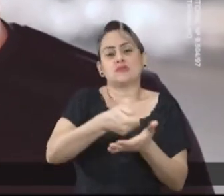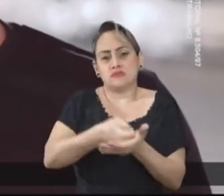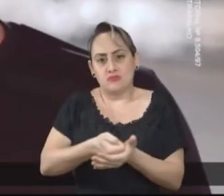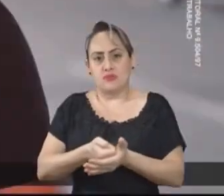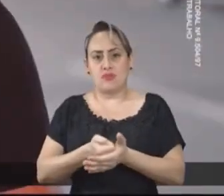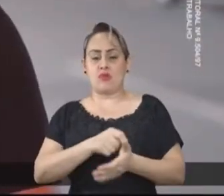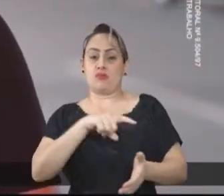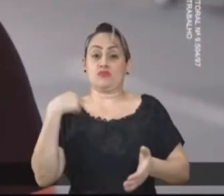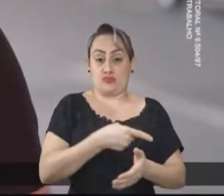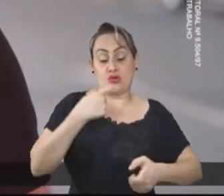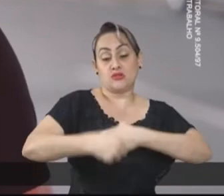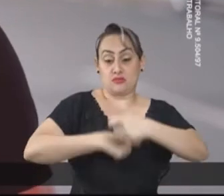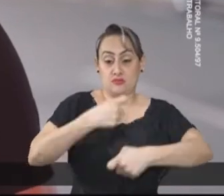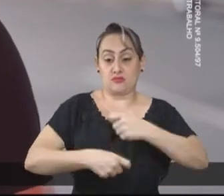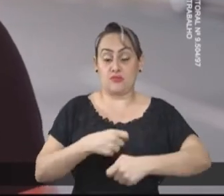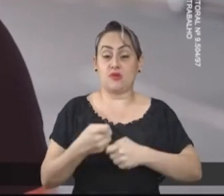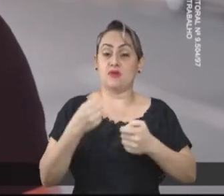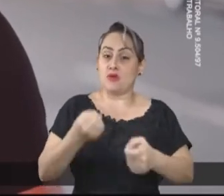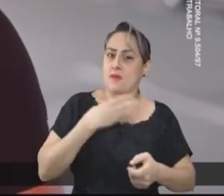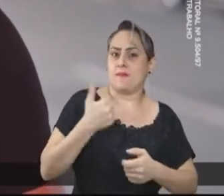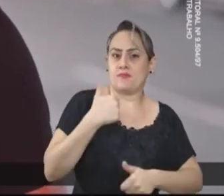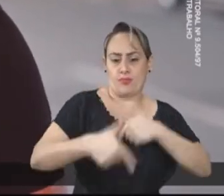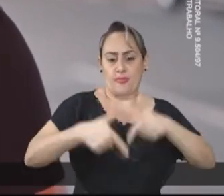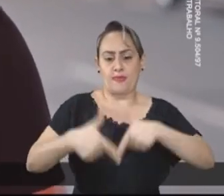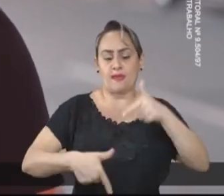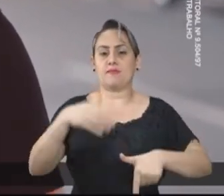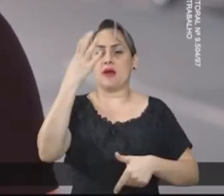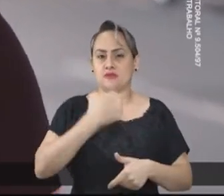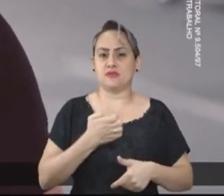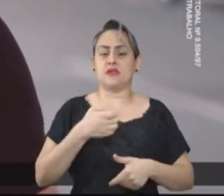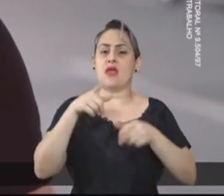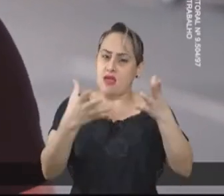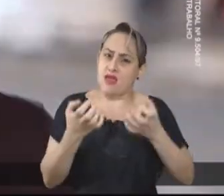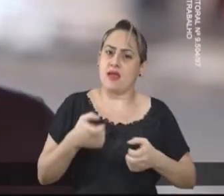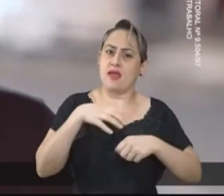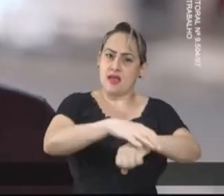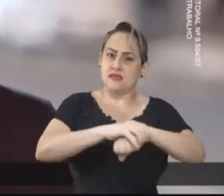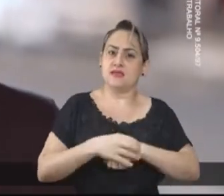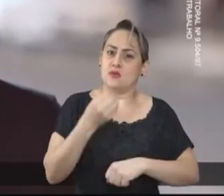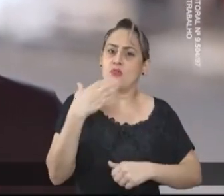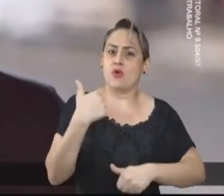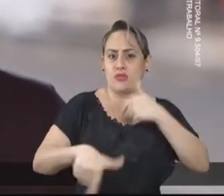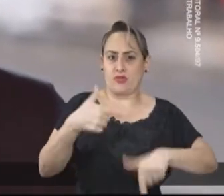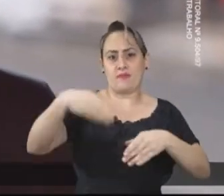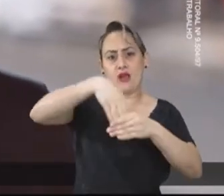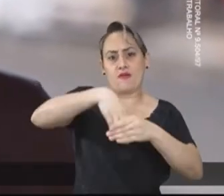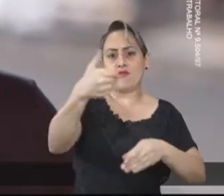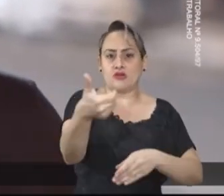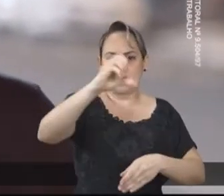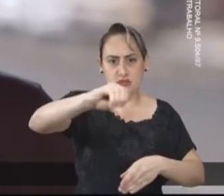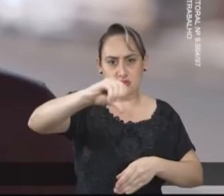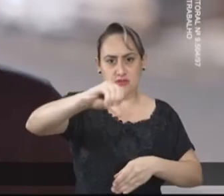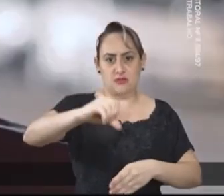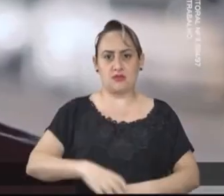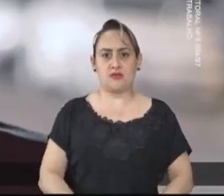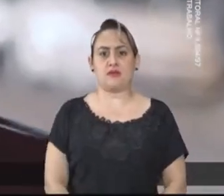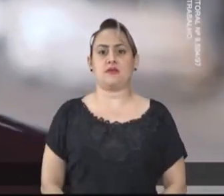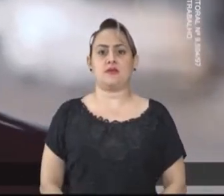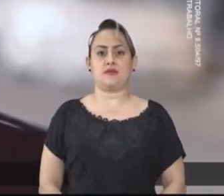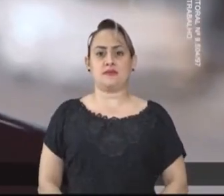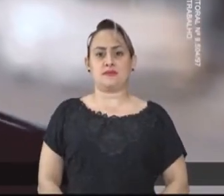retomada econômica. A nossa gestão leva a geração de emprego a sério. E se você quer a segurança de um bom trabalho,